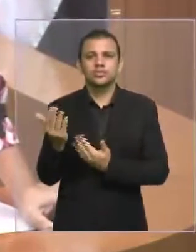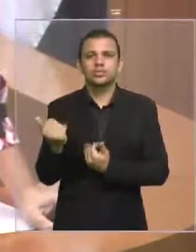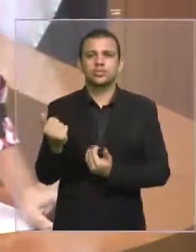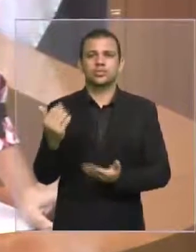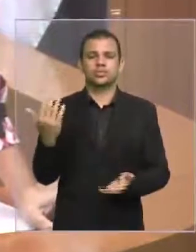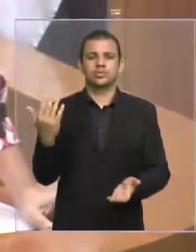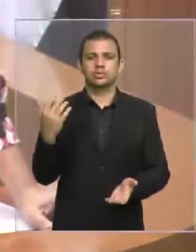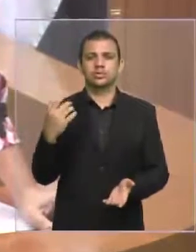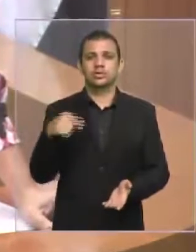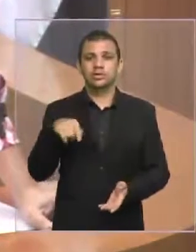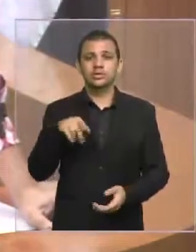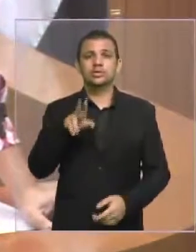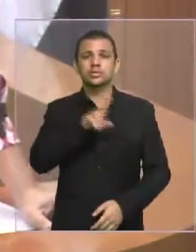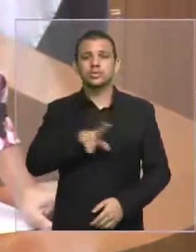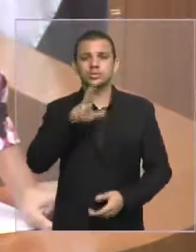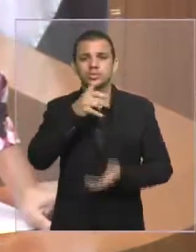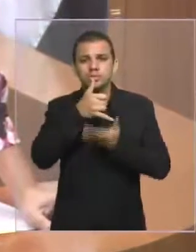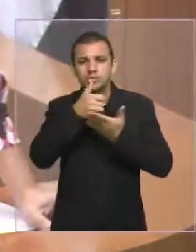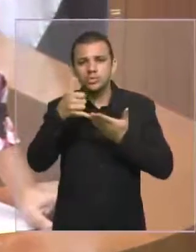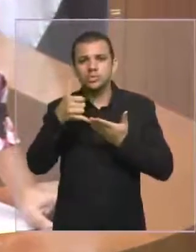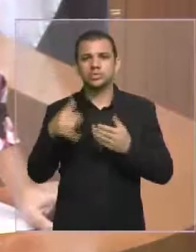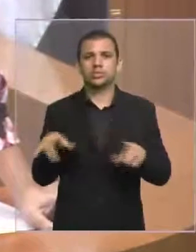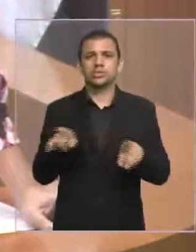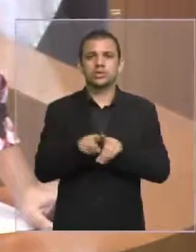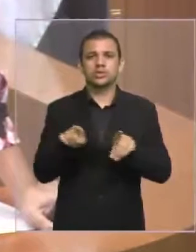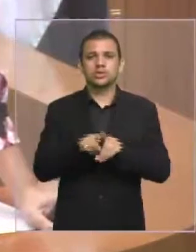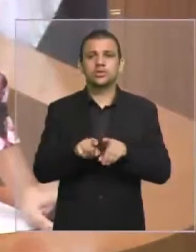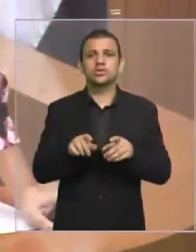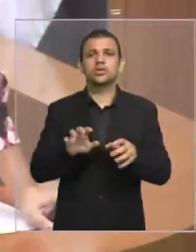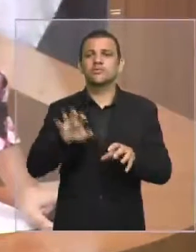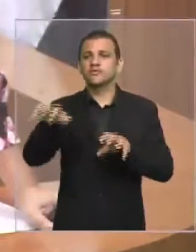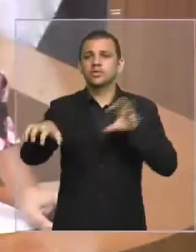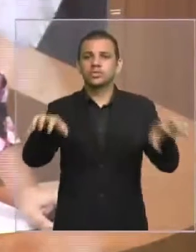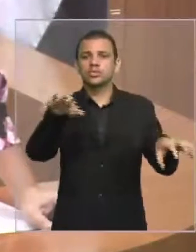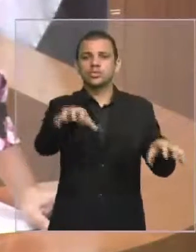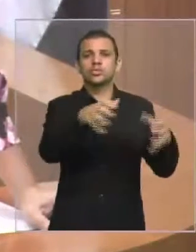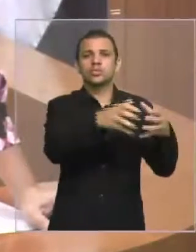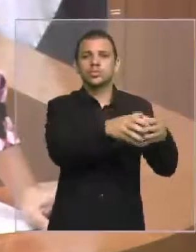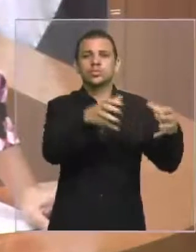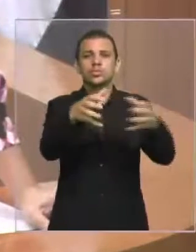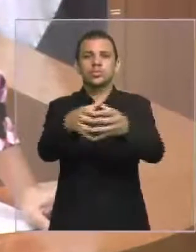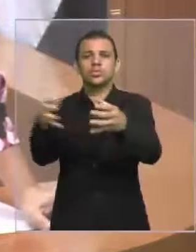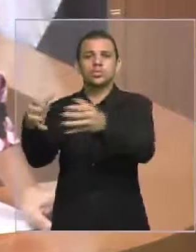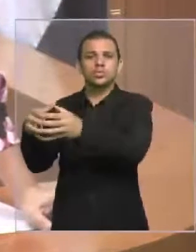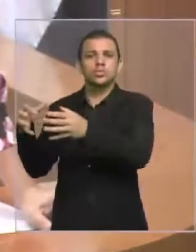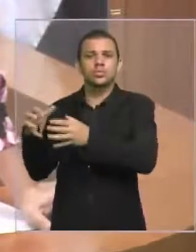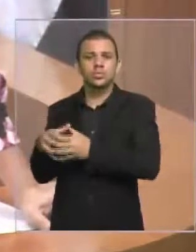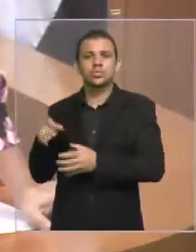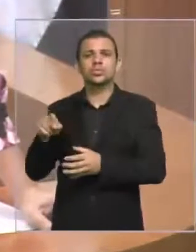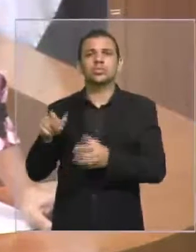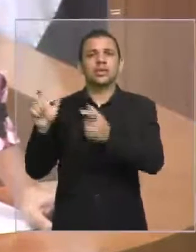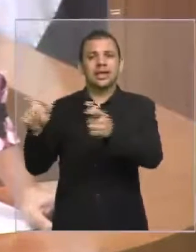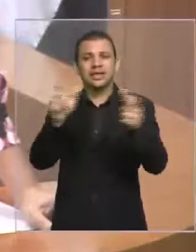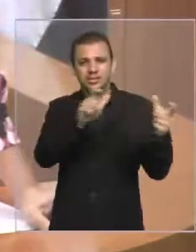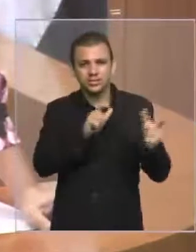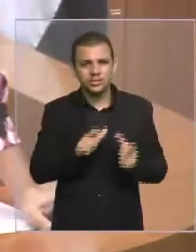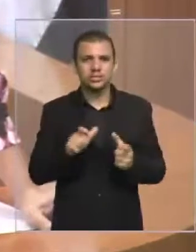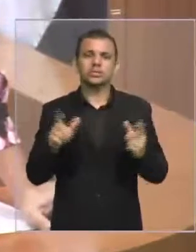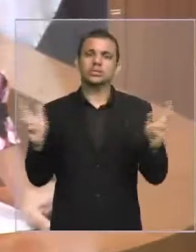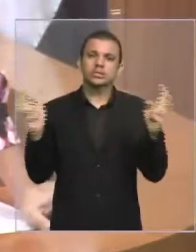e segregados em grupos bairristas, que brigam e matam entre si.